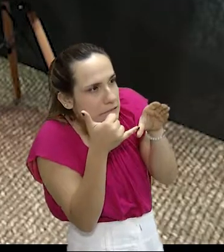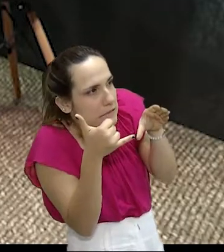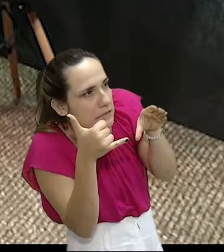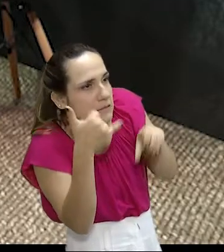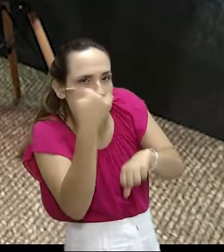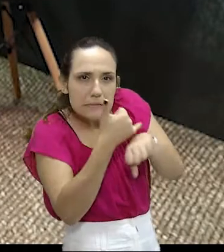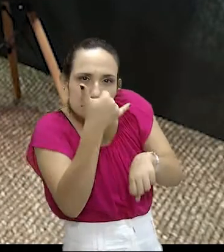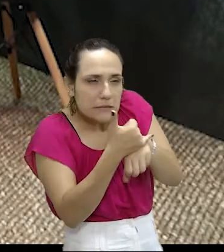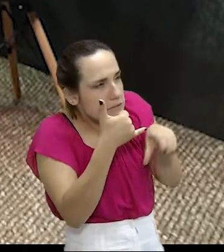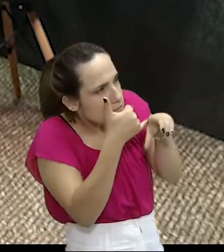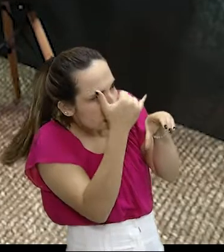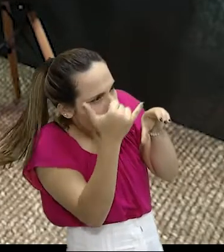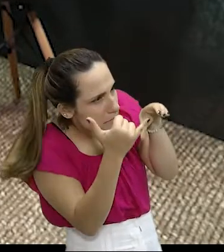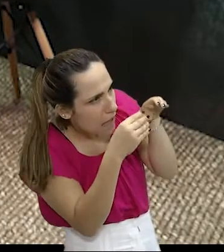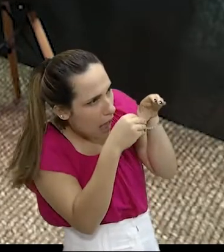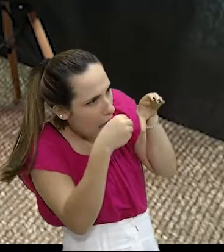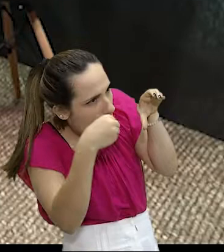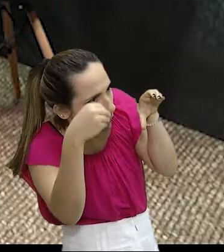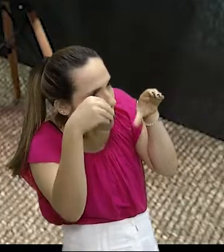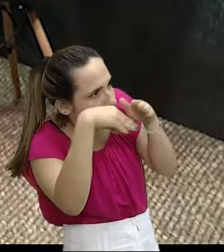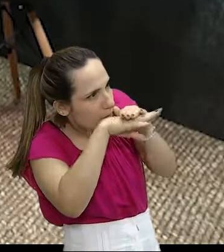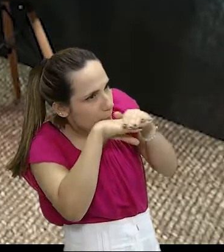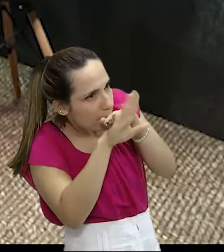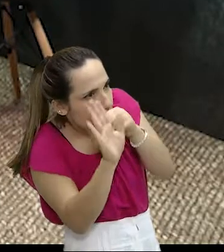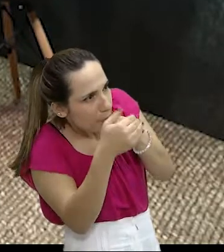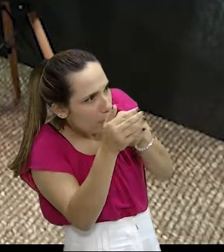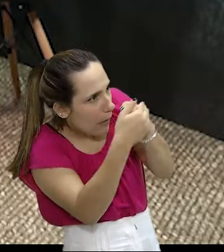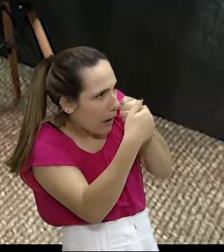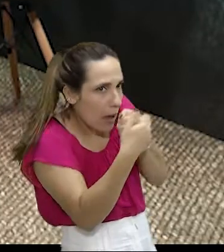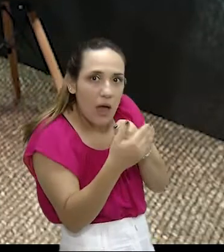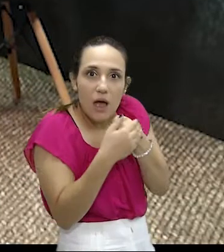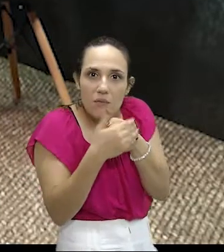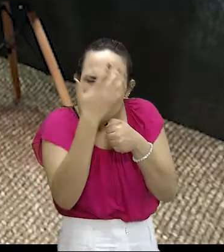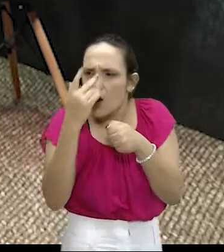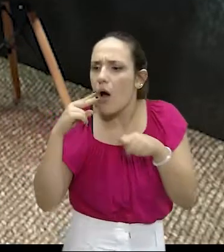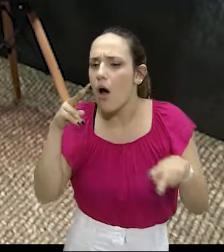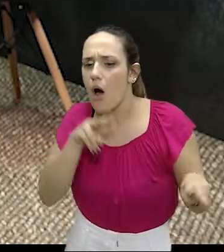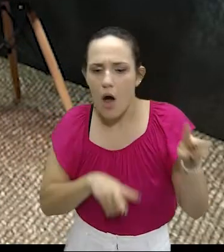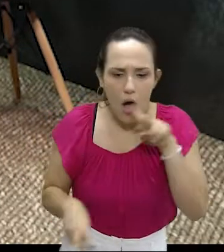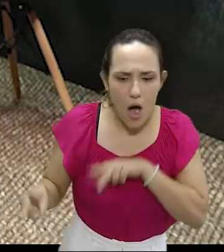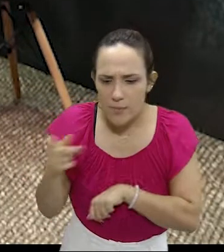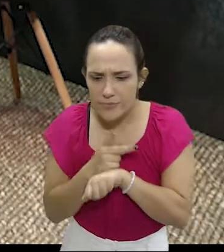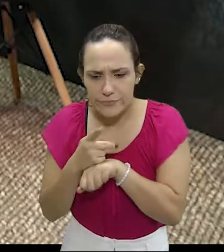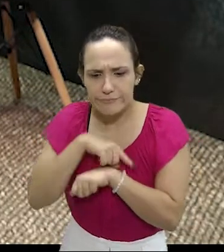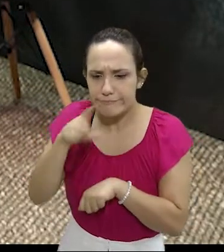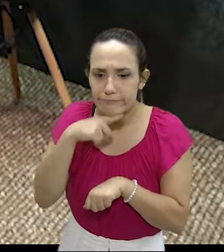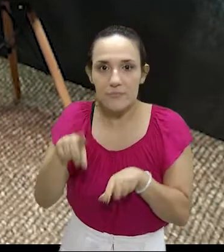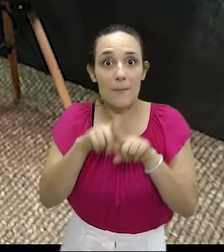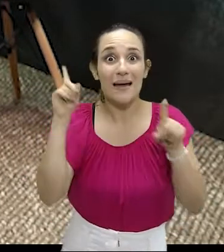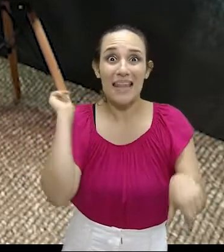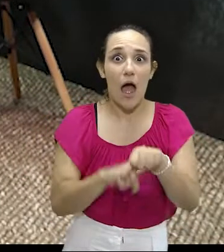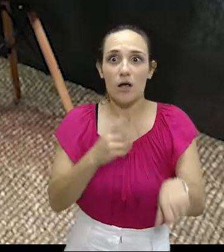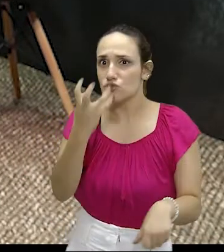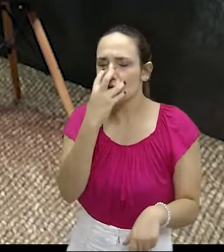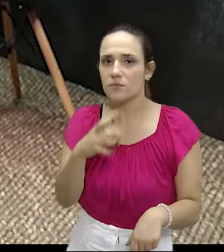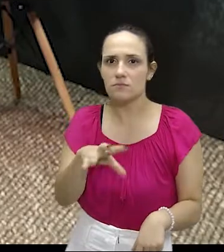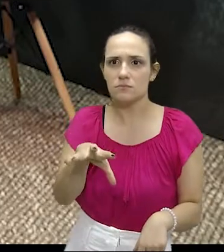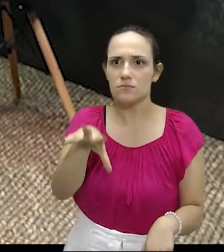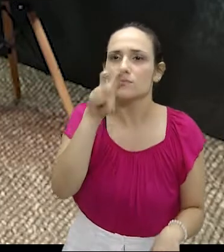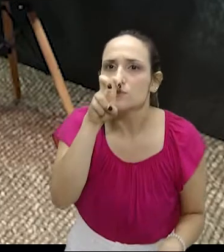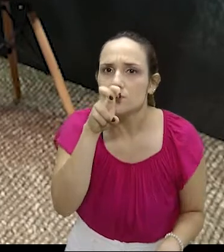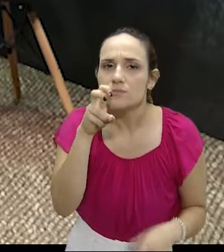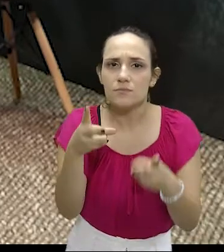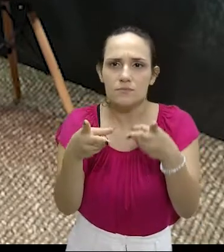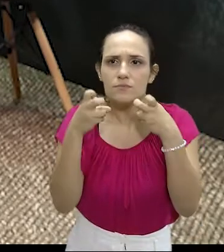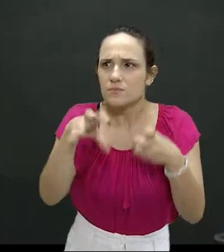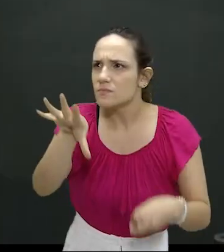realizar esses mocos, esses compartimentos ocultos. Então, a questão do cachorro é de suma importância. Igual nesse caso,